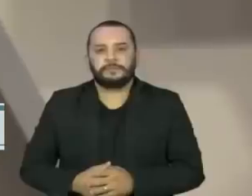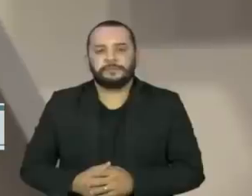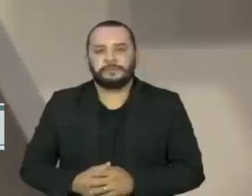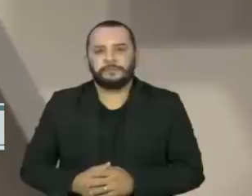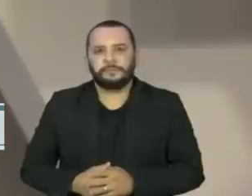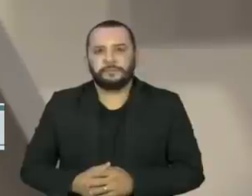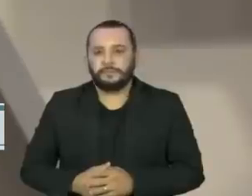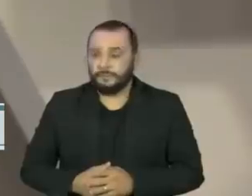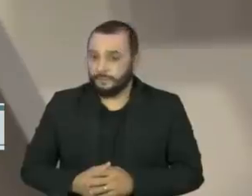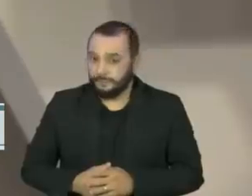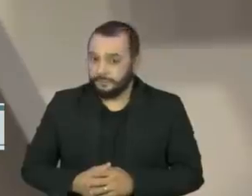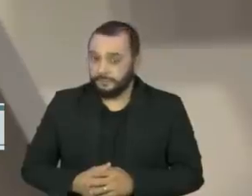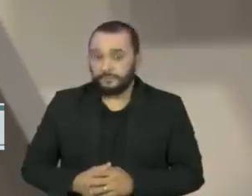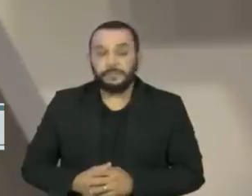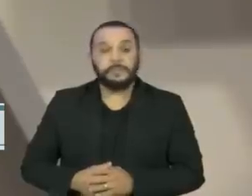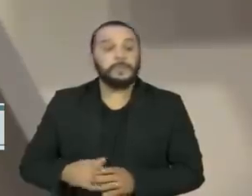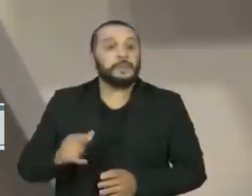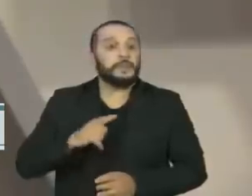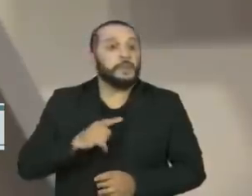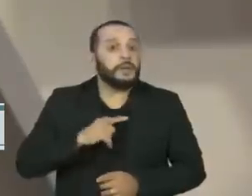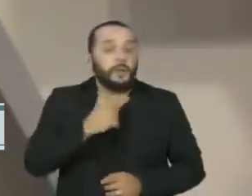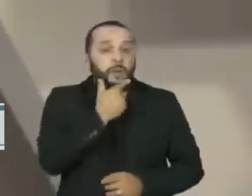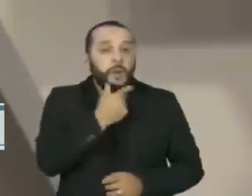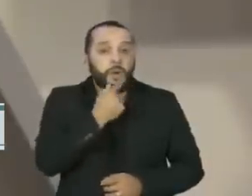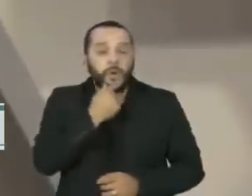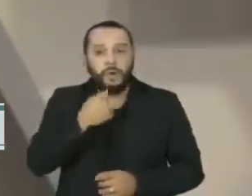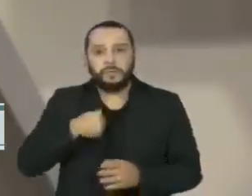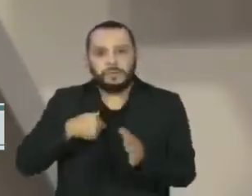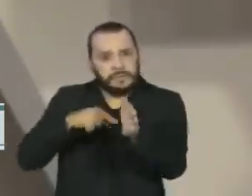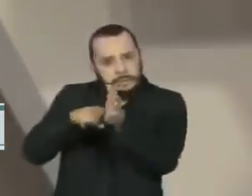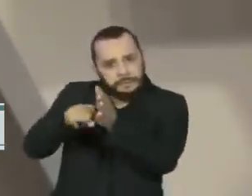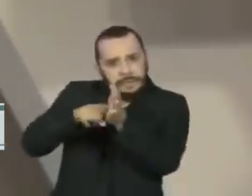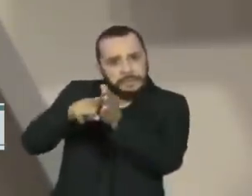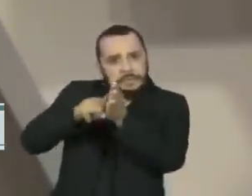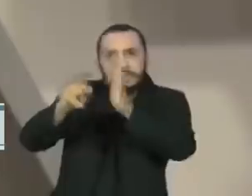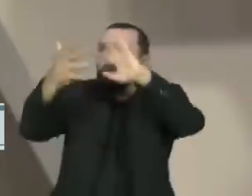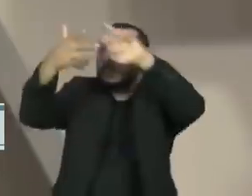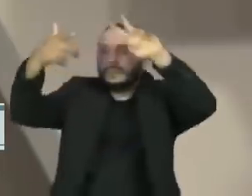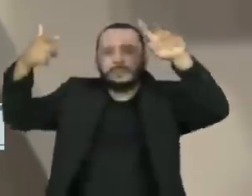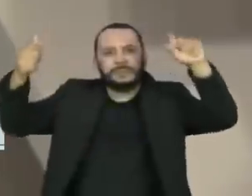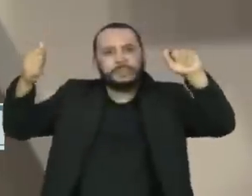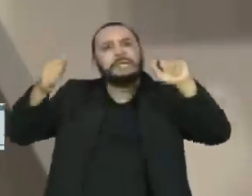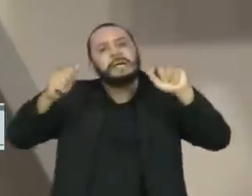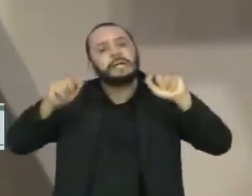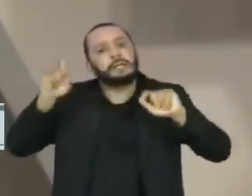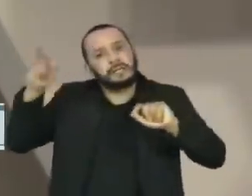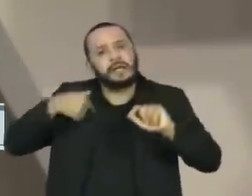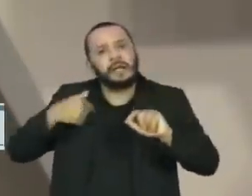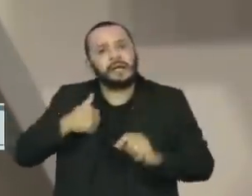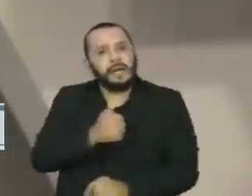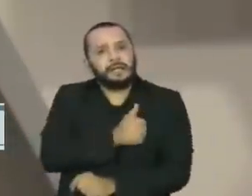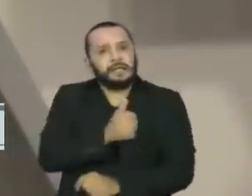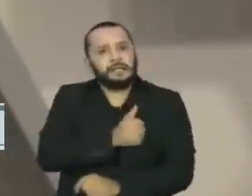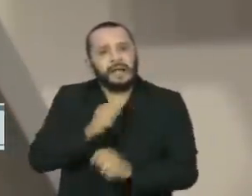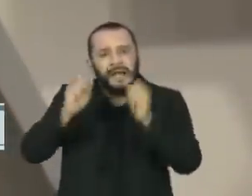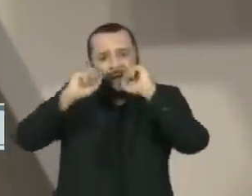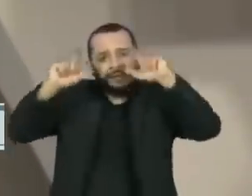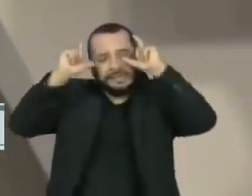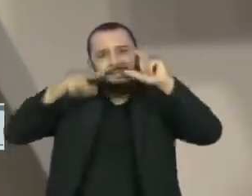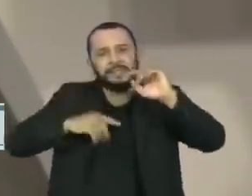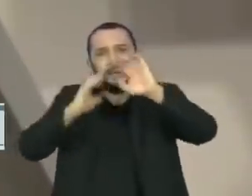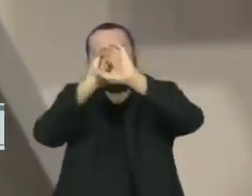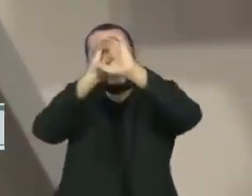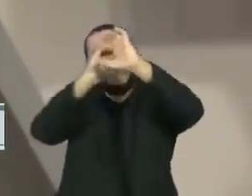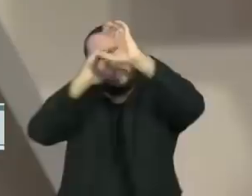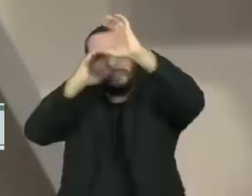E um astrônomo canadense foi o primeiro a chamar atenção para as imagens registradas por um telescópio situado no